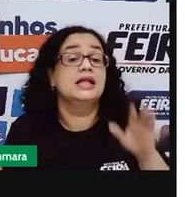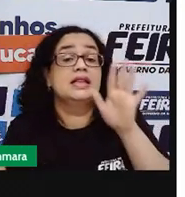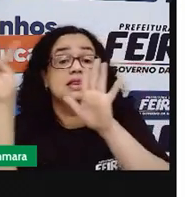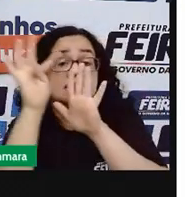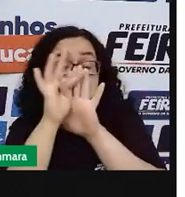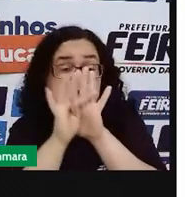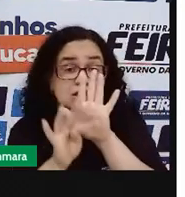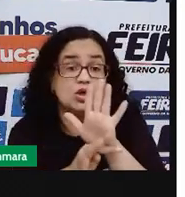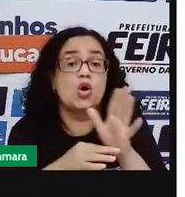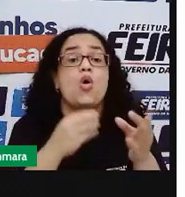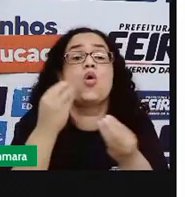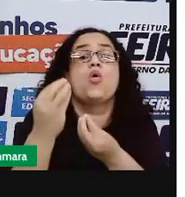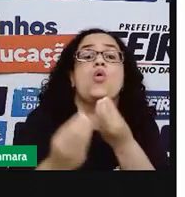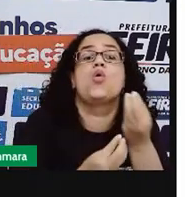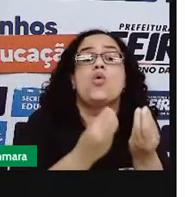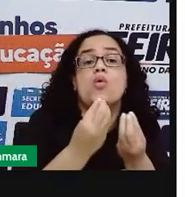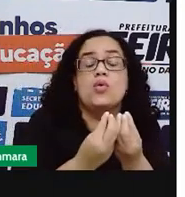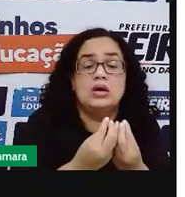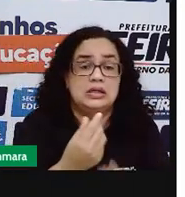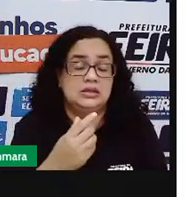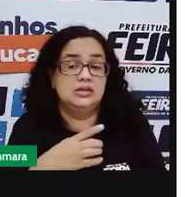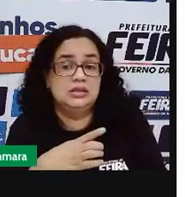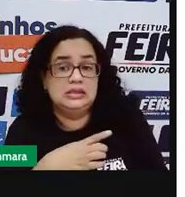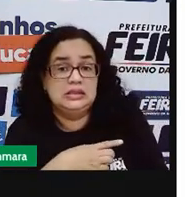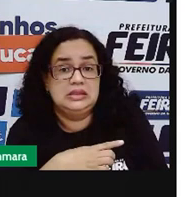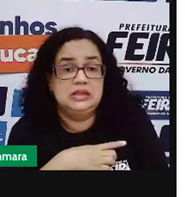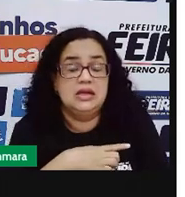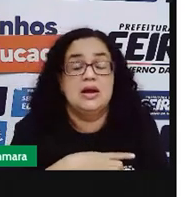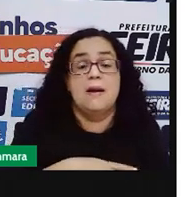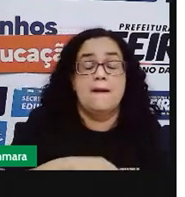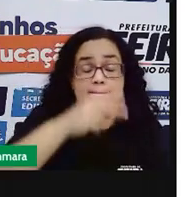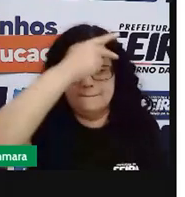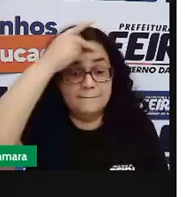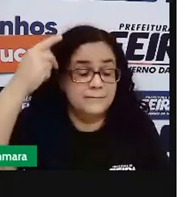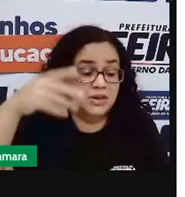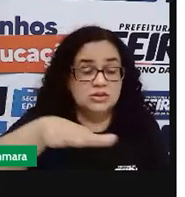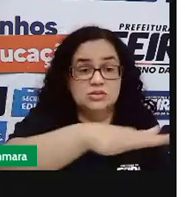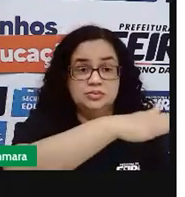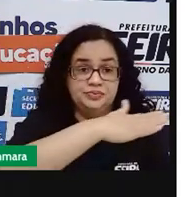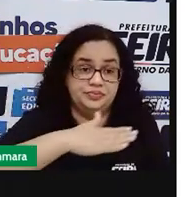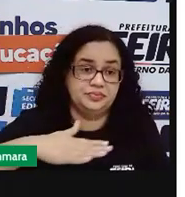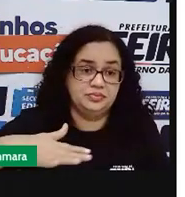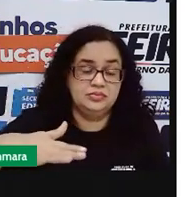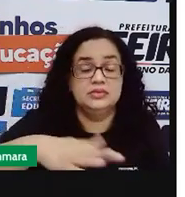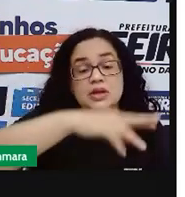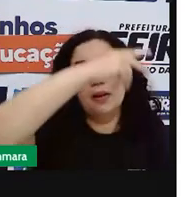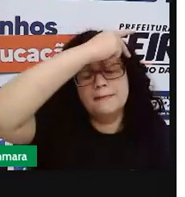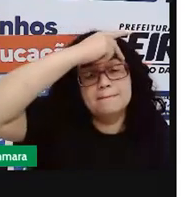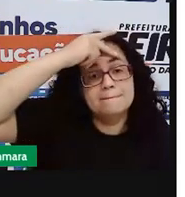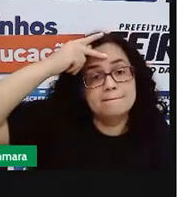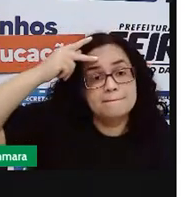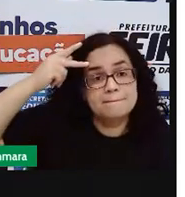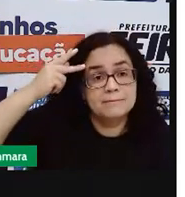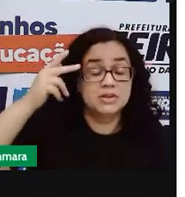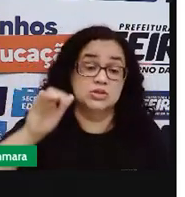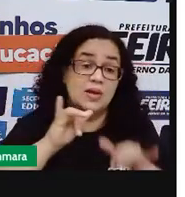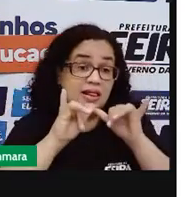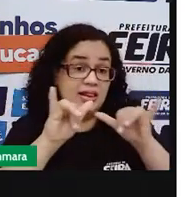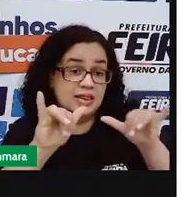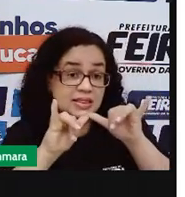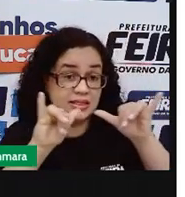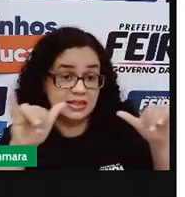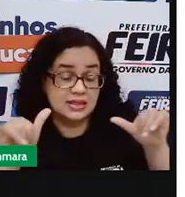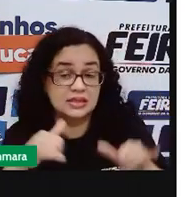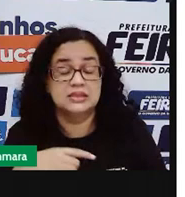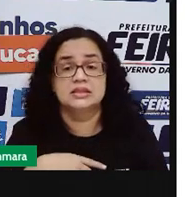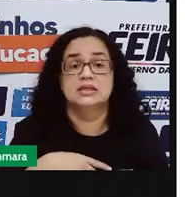convencendo o público-alvo, que é o consumidor, que é eleitor, de